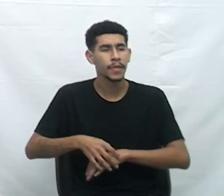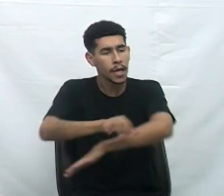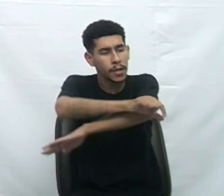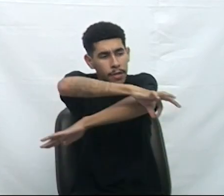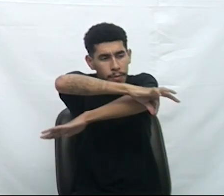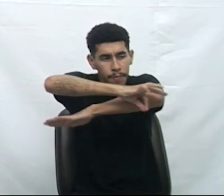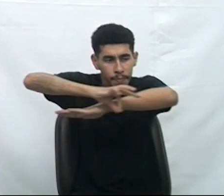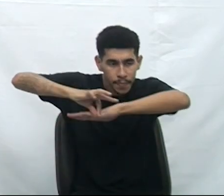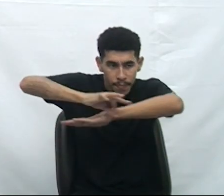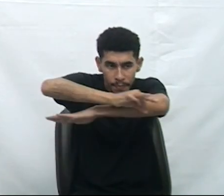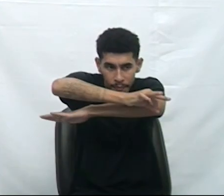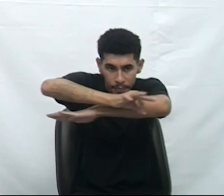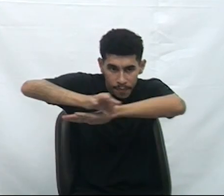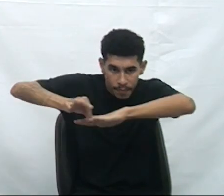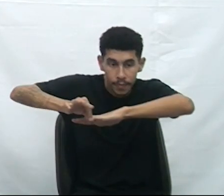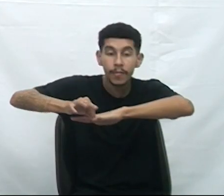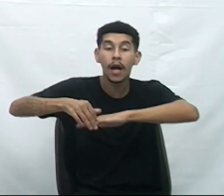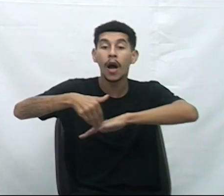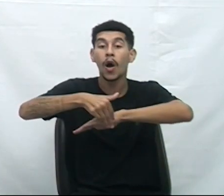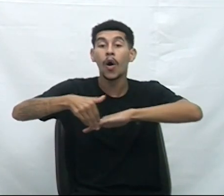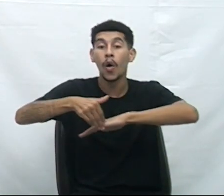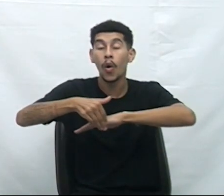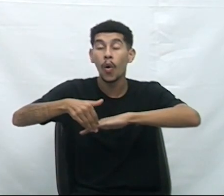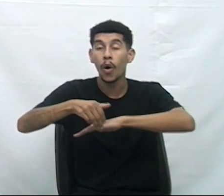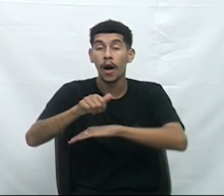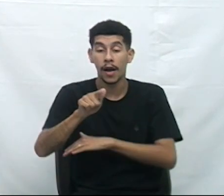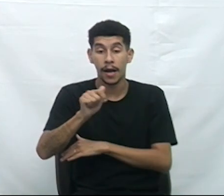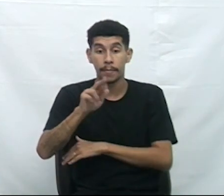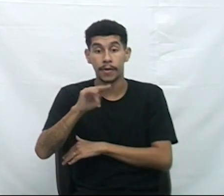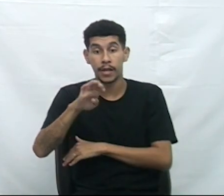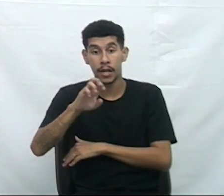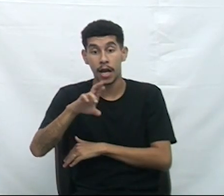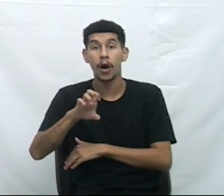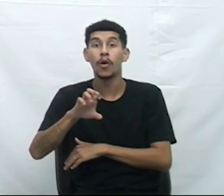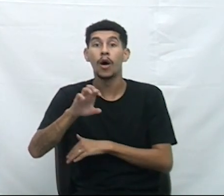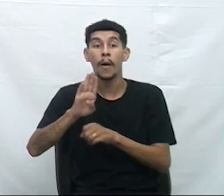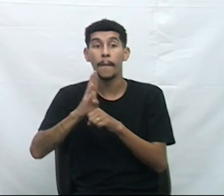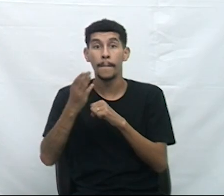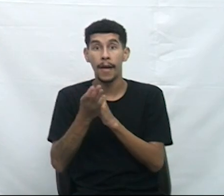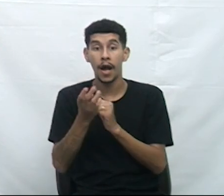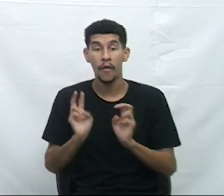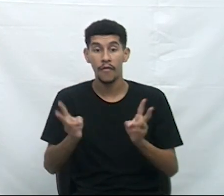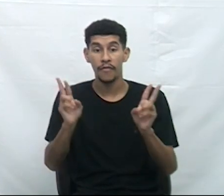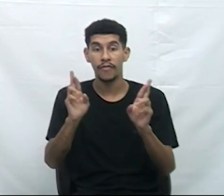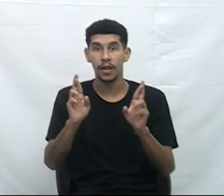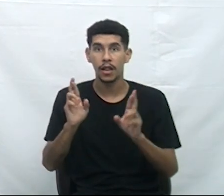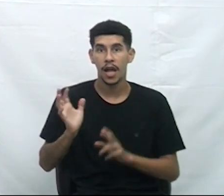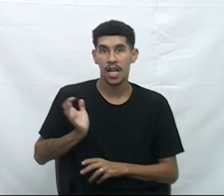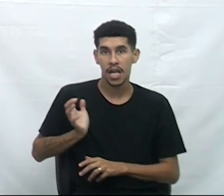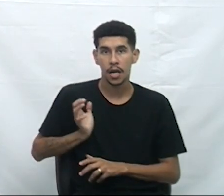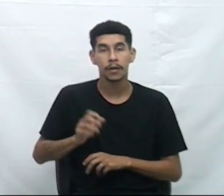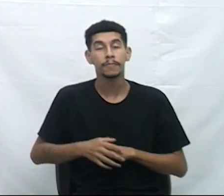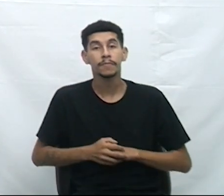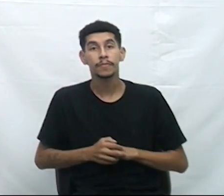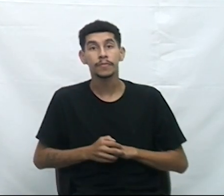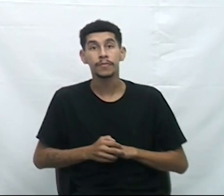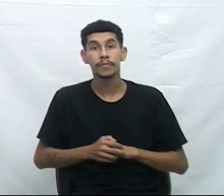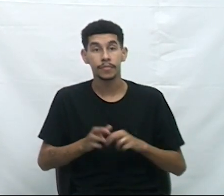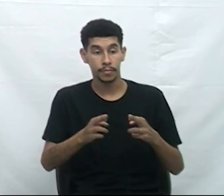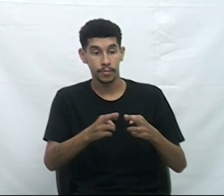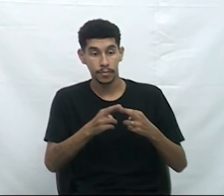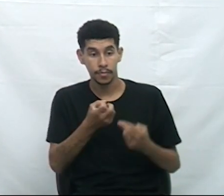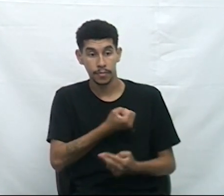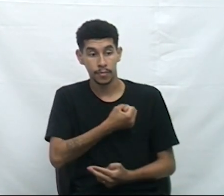asfáltica da rua Gabriel Budini, número 520, bairro Vila Rica. Requerimento número 274 de